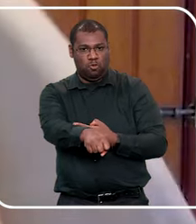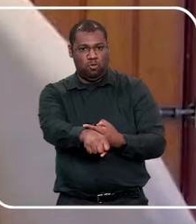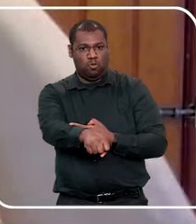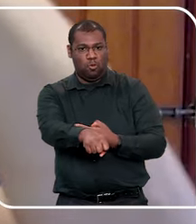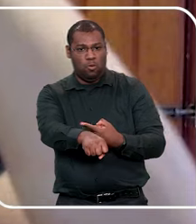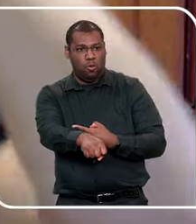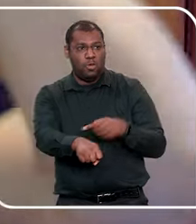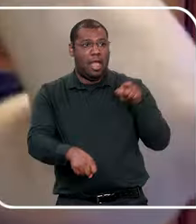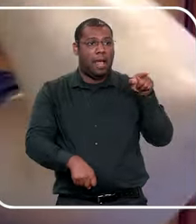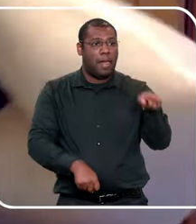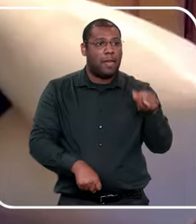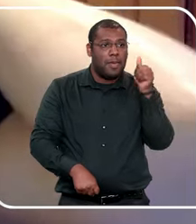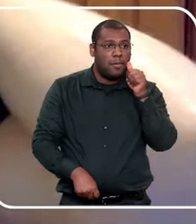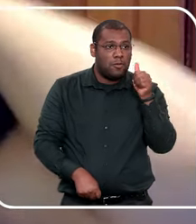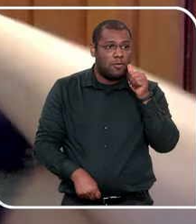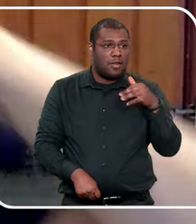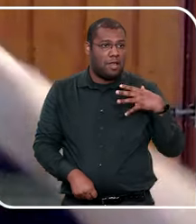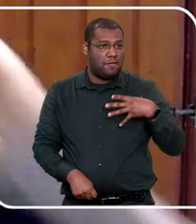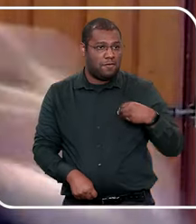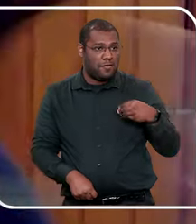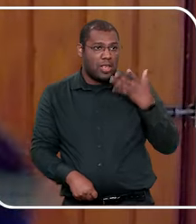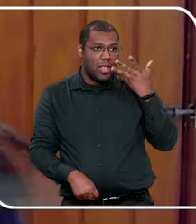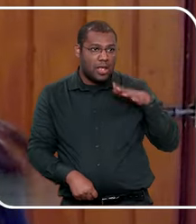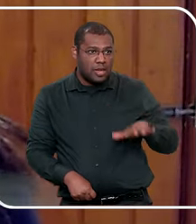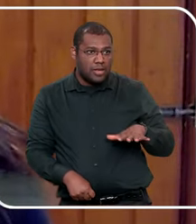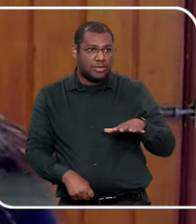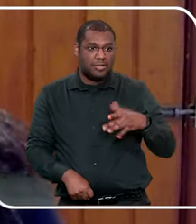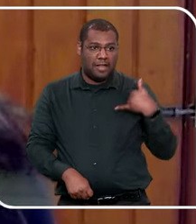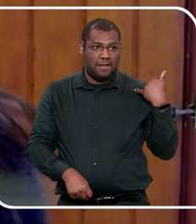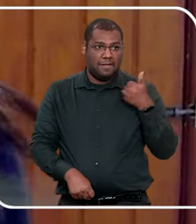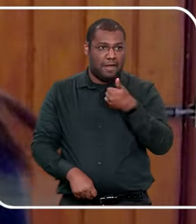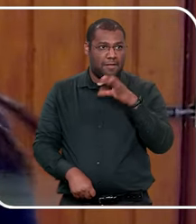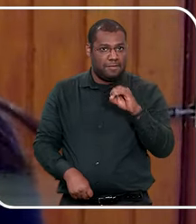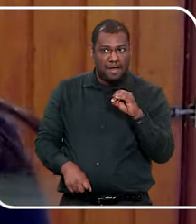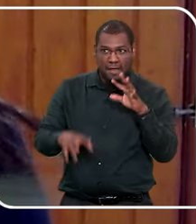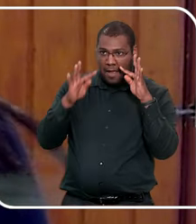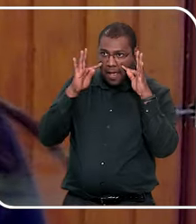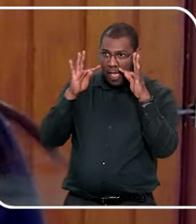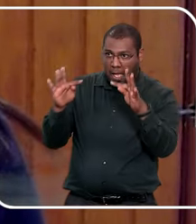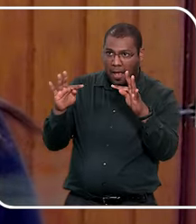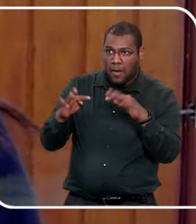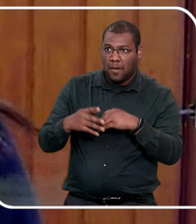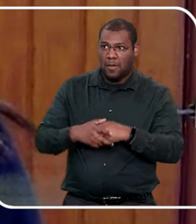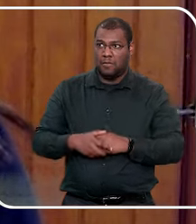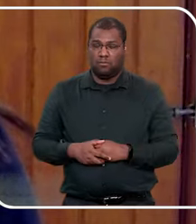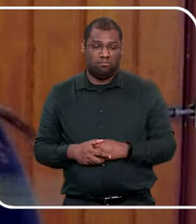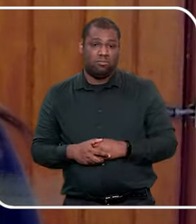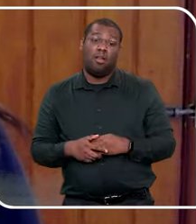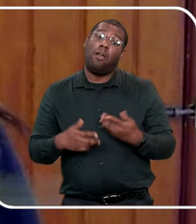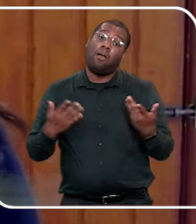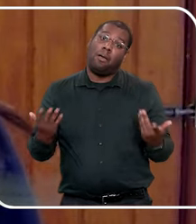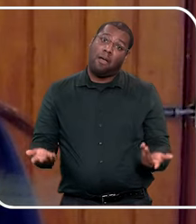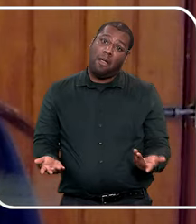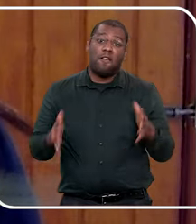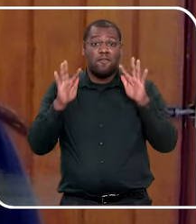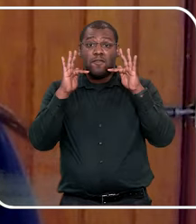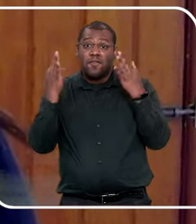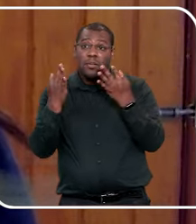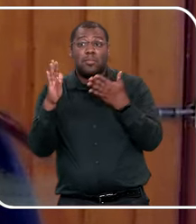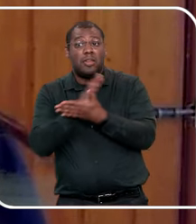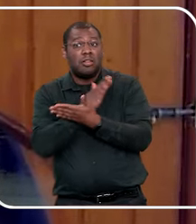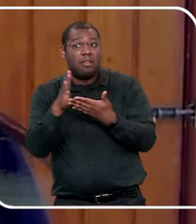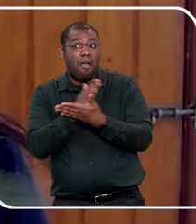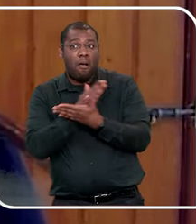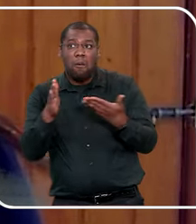é uma escolha sua, né? Eu, a nudez dentro de algumas famílias é muito normal, eu super